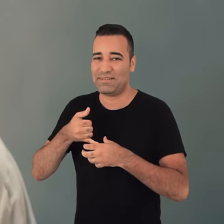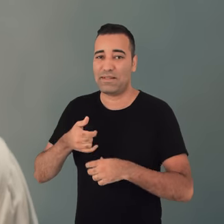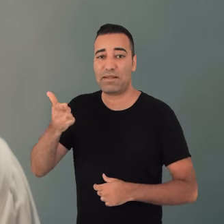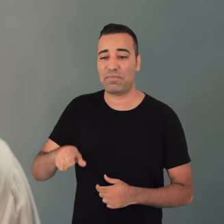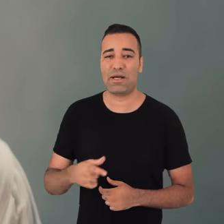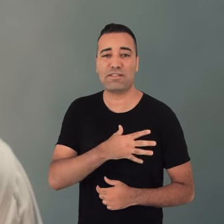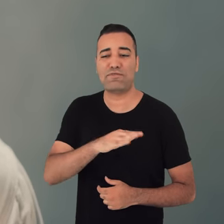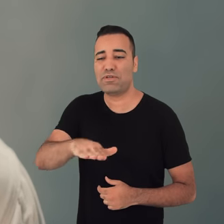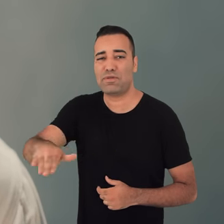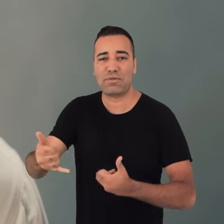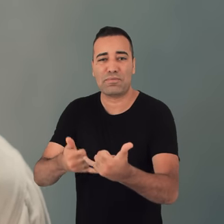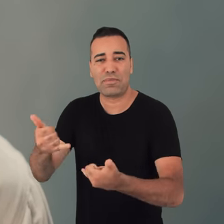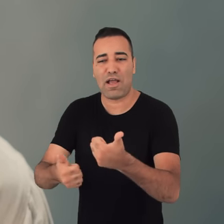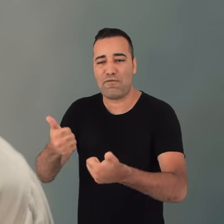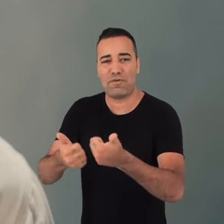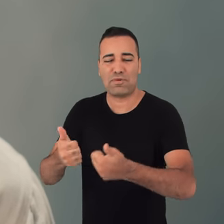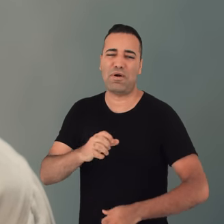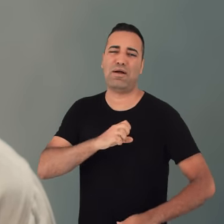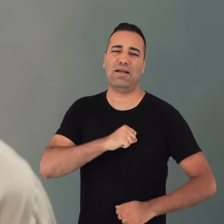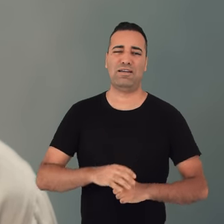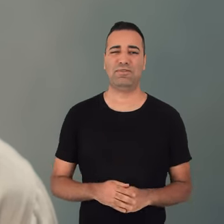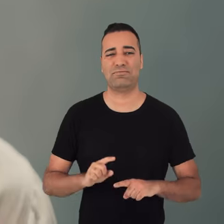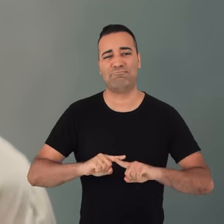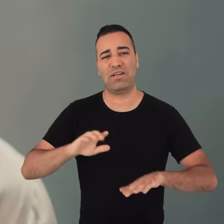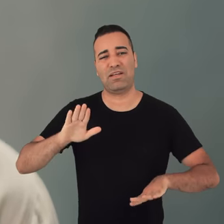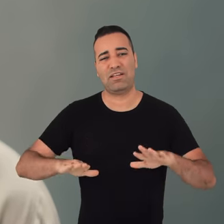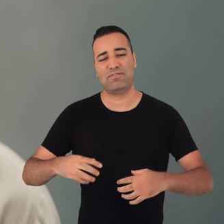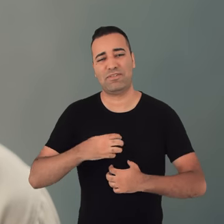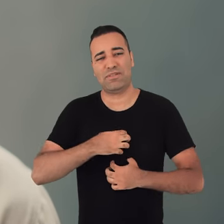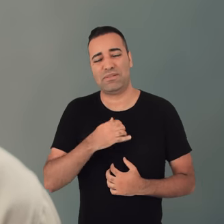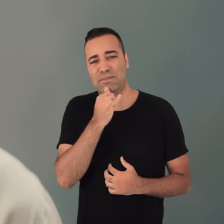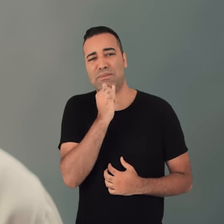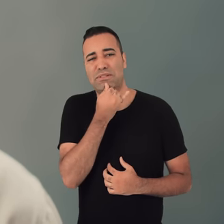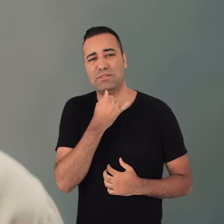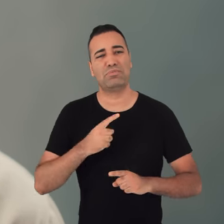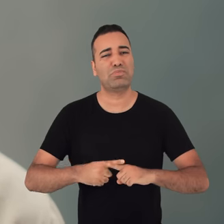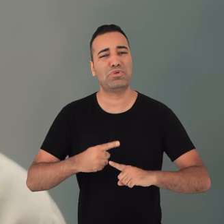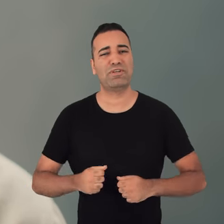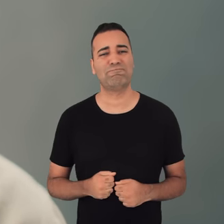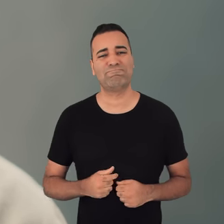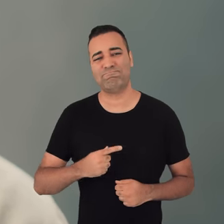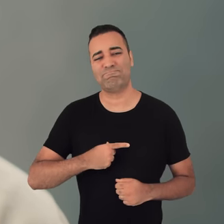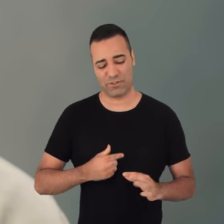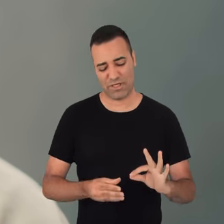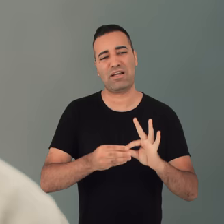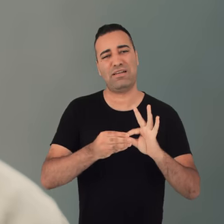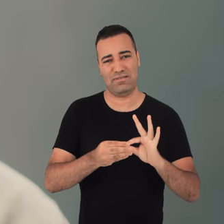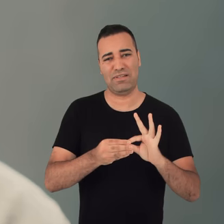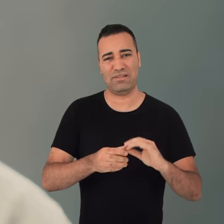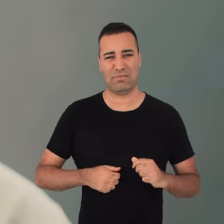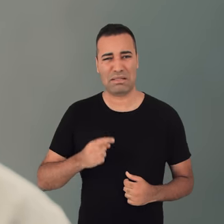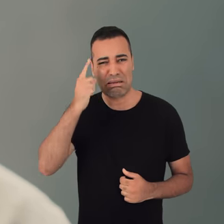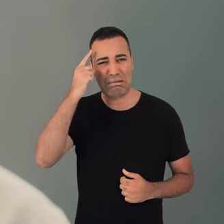ele mesmo. Futebol com os filhos, ama demais. Mas às vezes a tristeza bate. O Pedro é